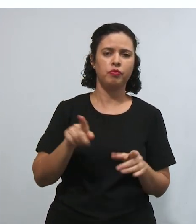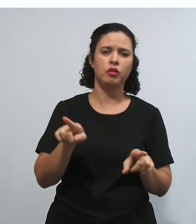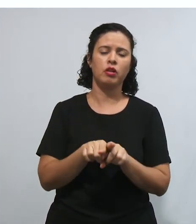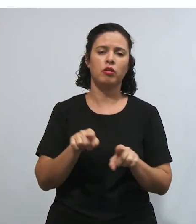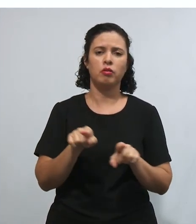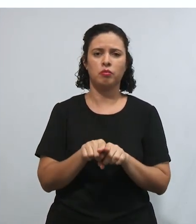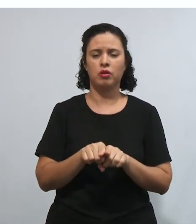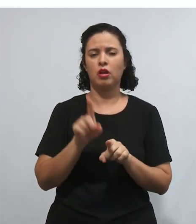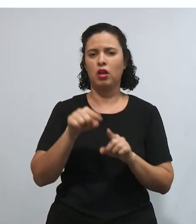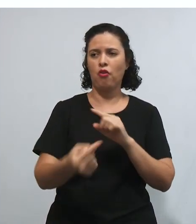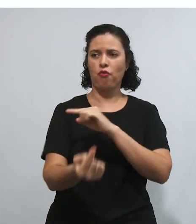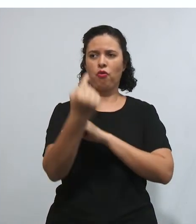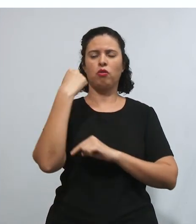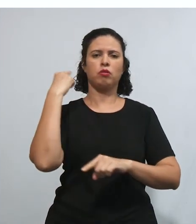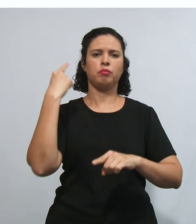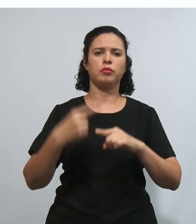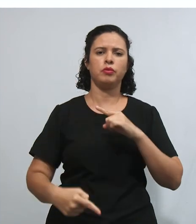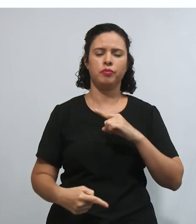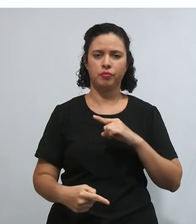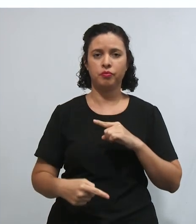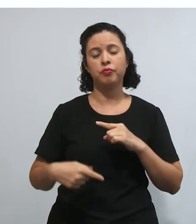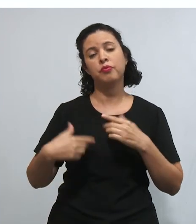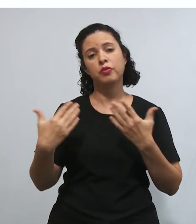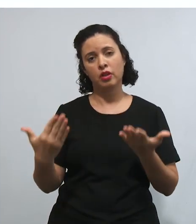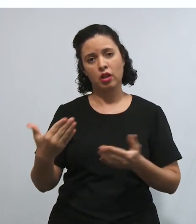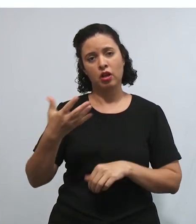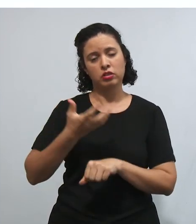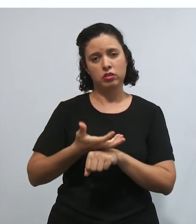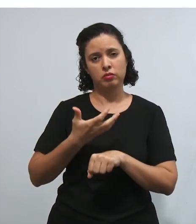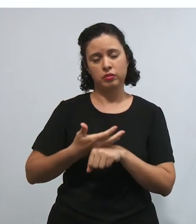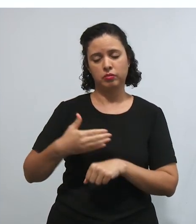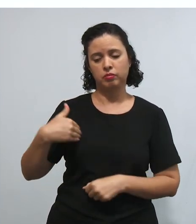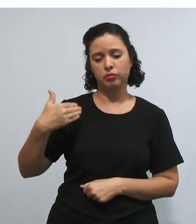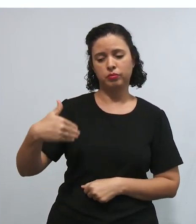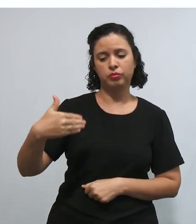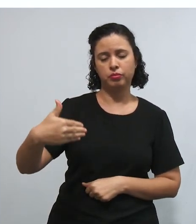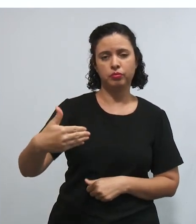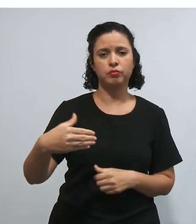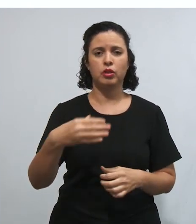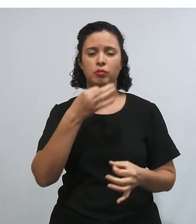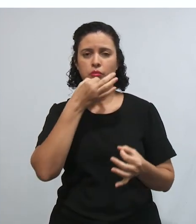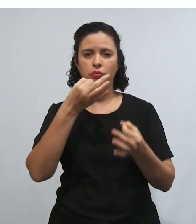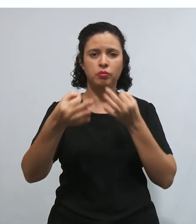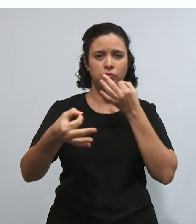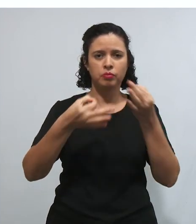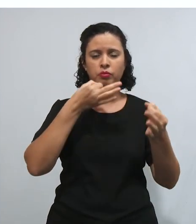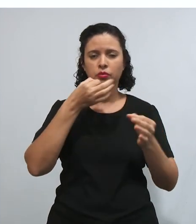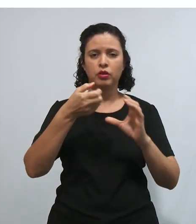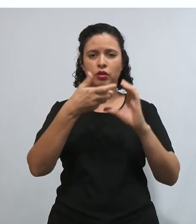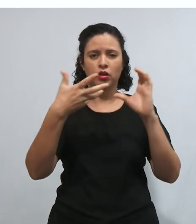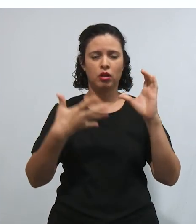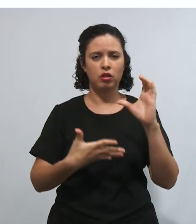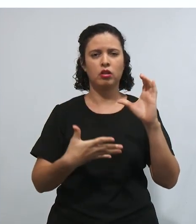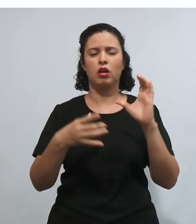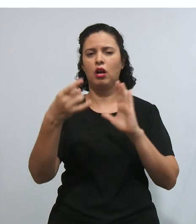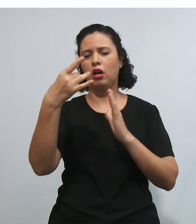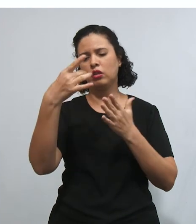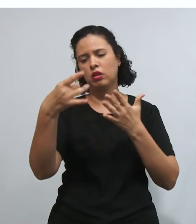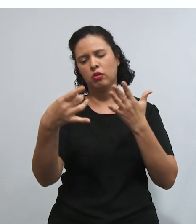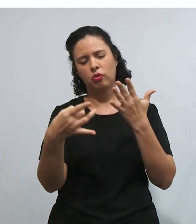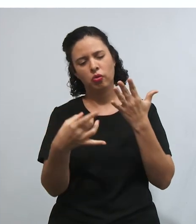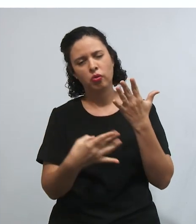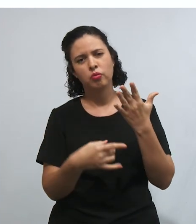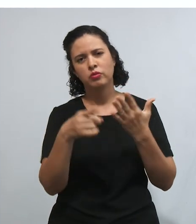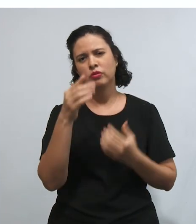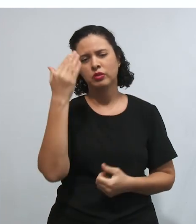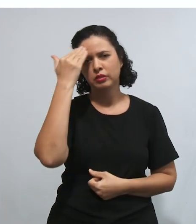proibição do retrocesso. No decorrer da nossa disciplina, a gente vai comentando essas características passo a passo e